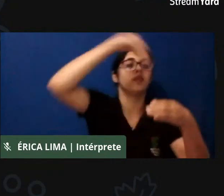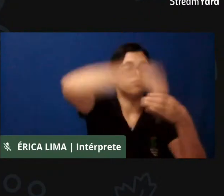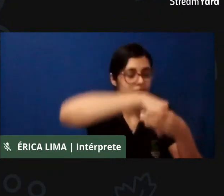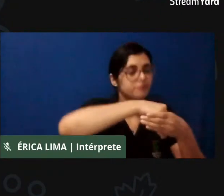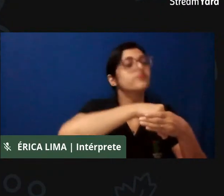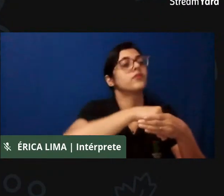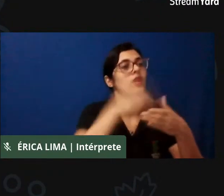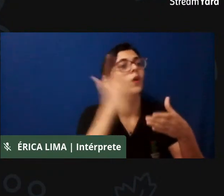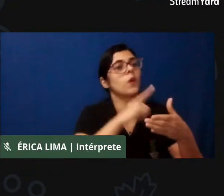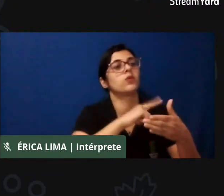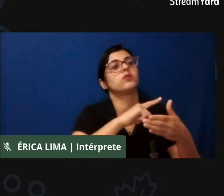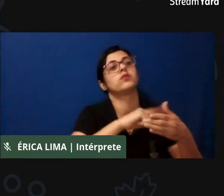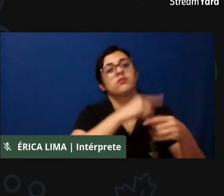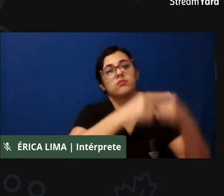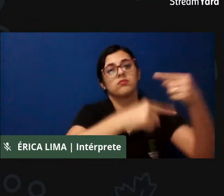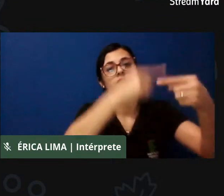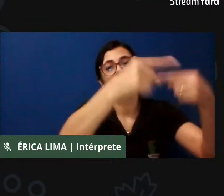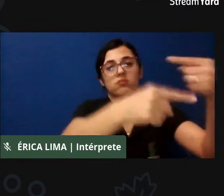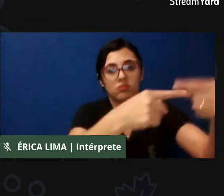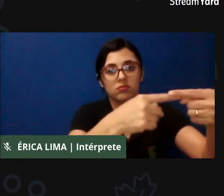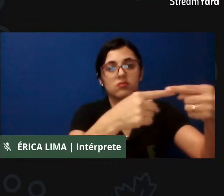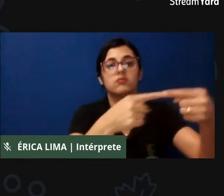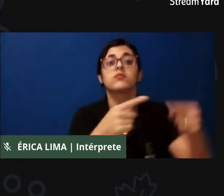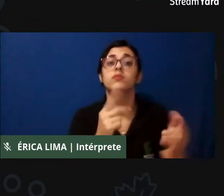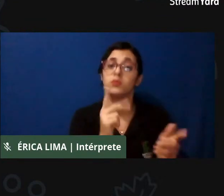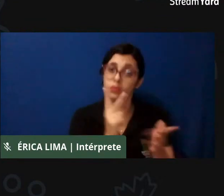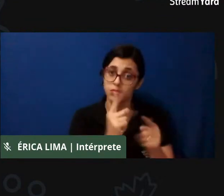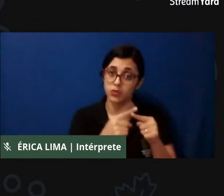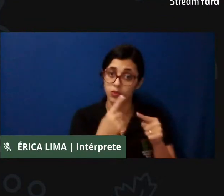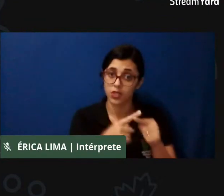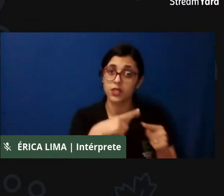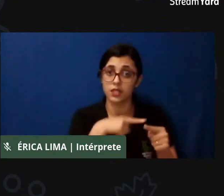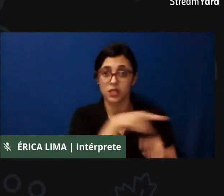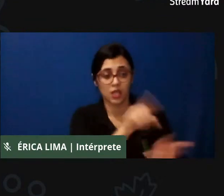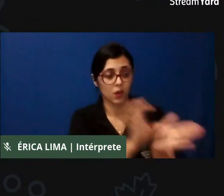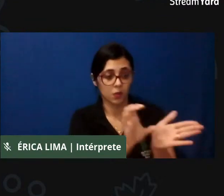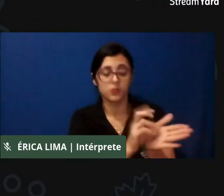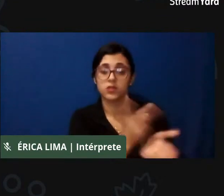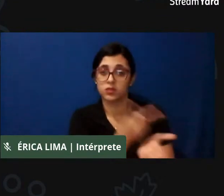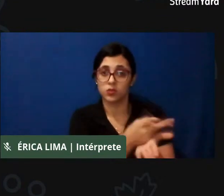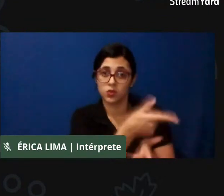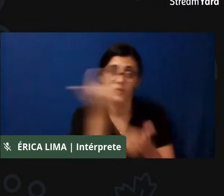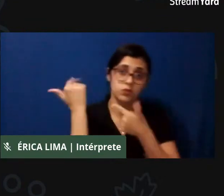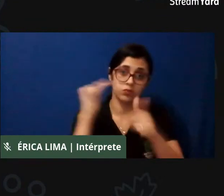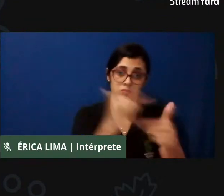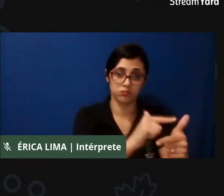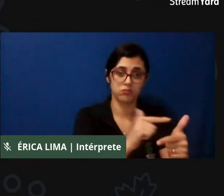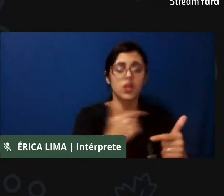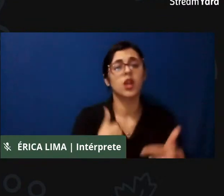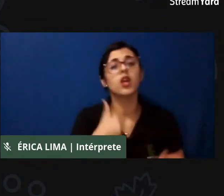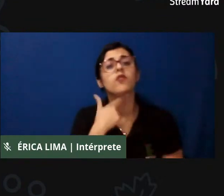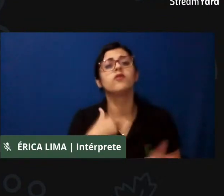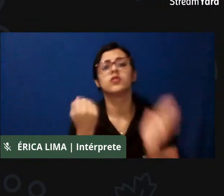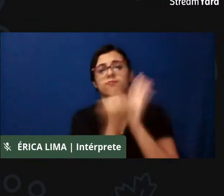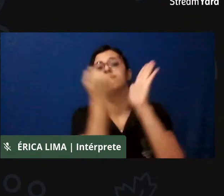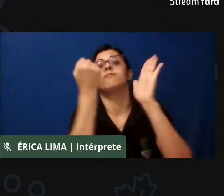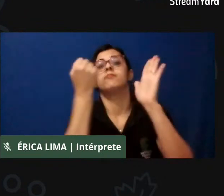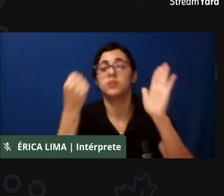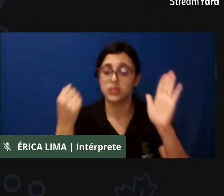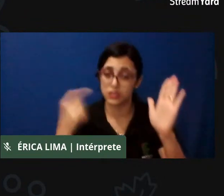ainda estão em nossas comunidades, e aí eu gostaria de registrar a importância da oralidade, né, que